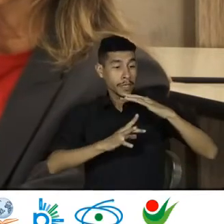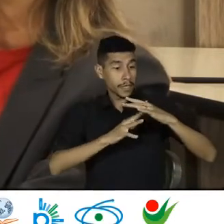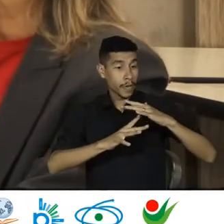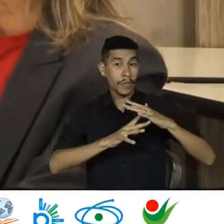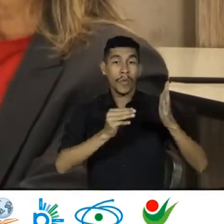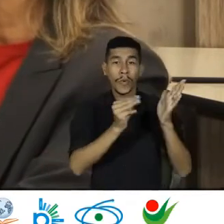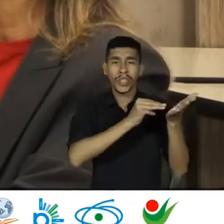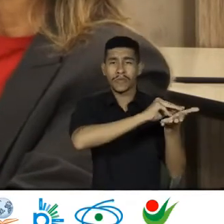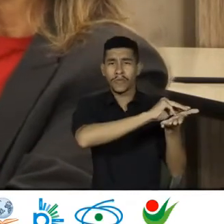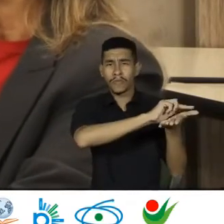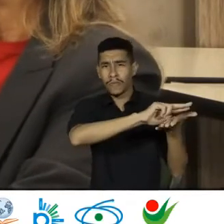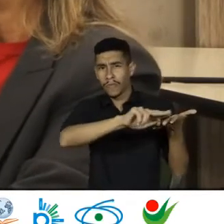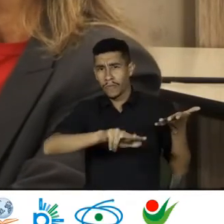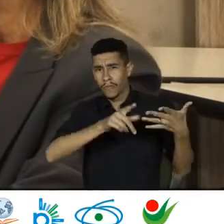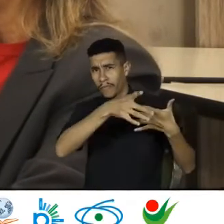motivos